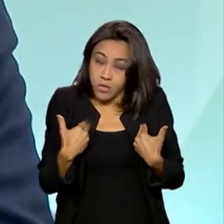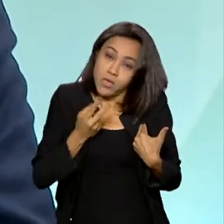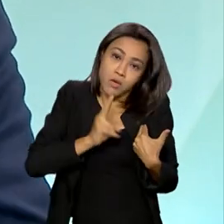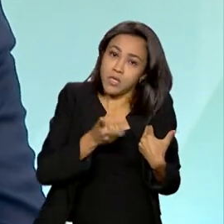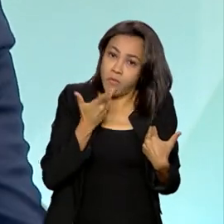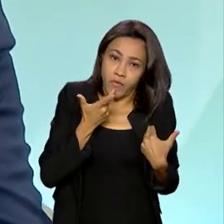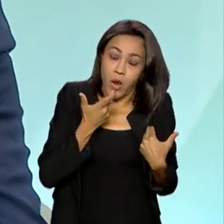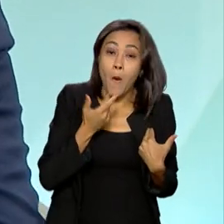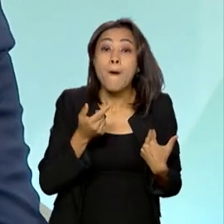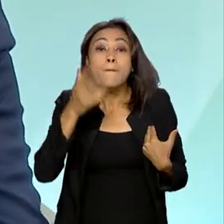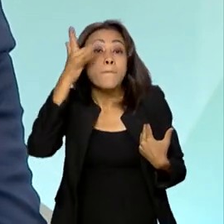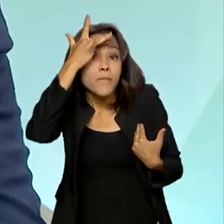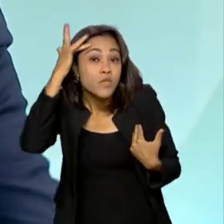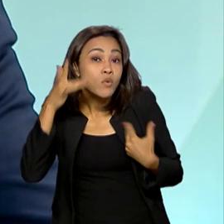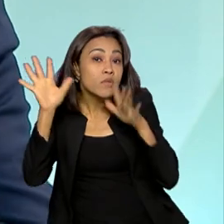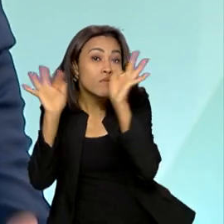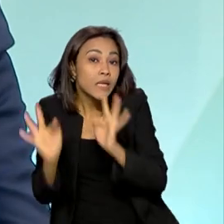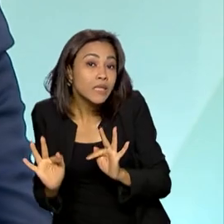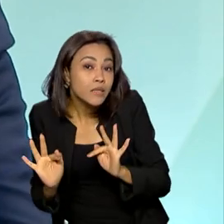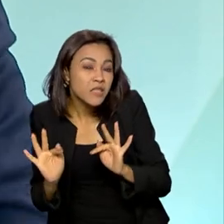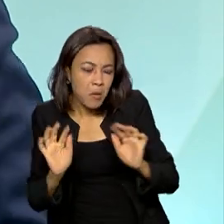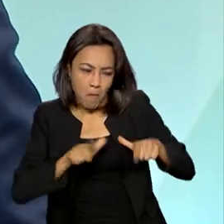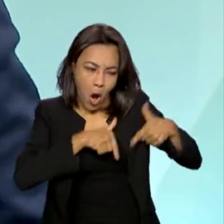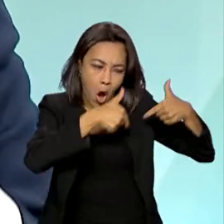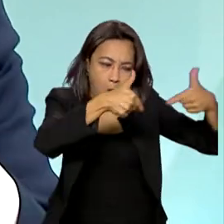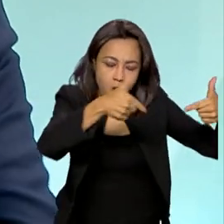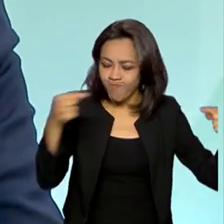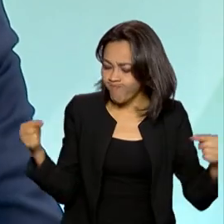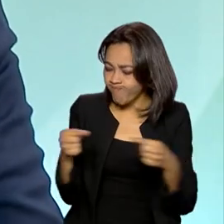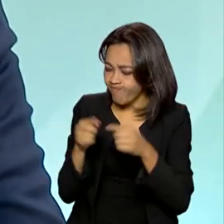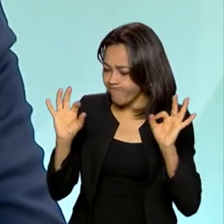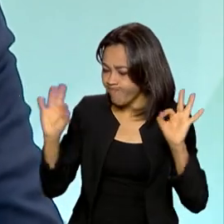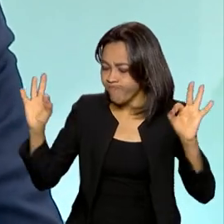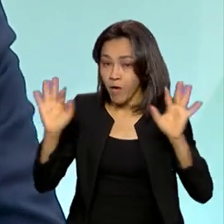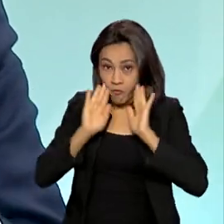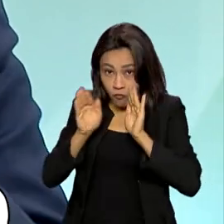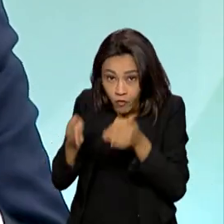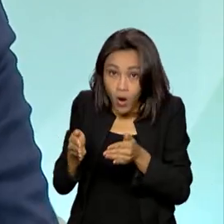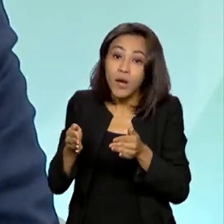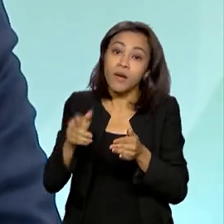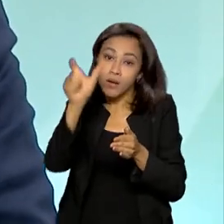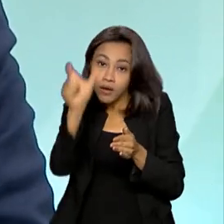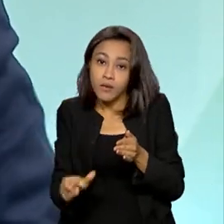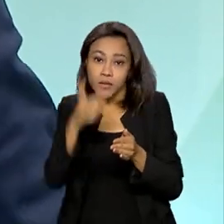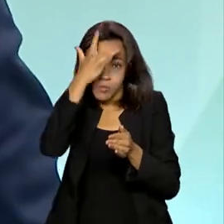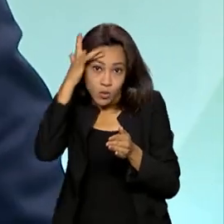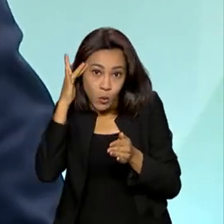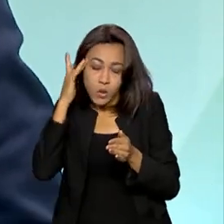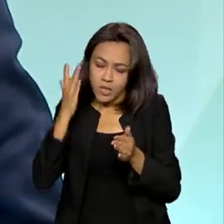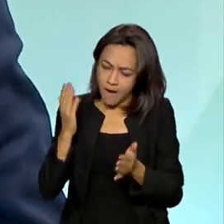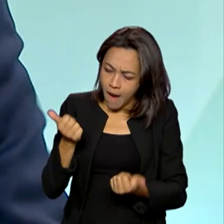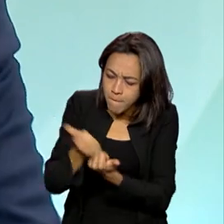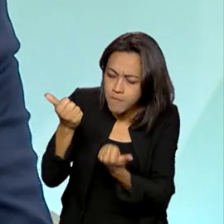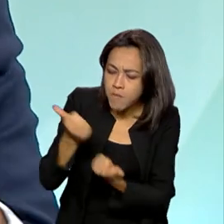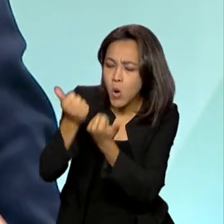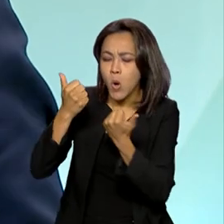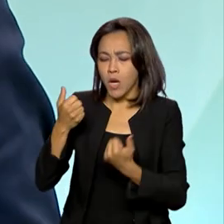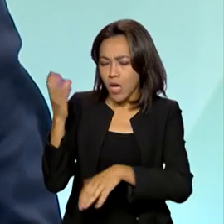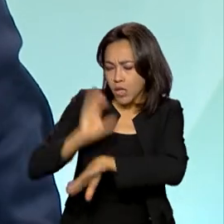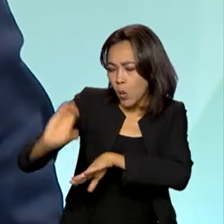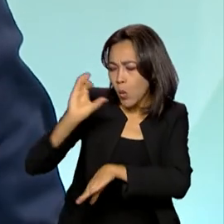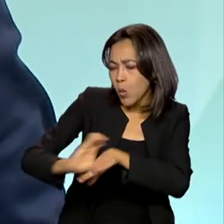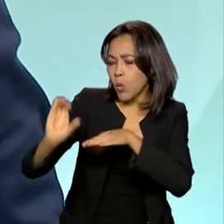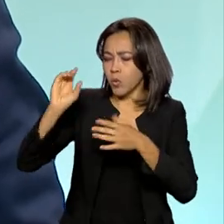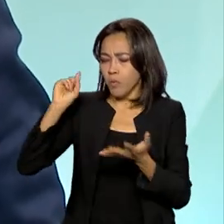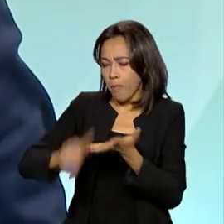falo que pessoas felizes produzem mais. Então, se você focar nas pessoas, se você investir nas pessoas, der espaço para que